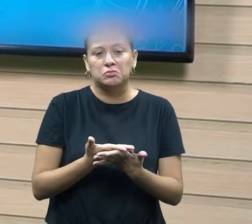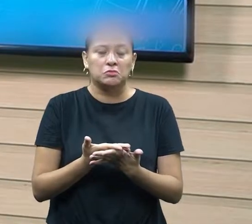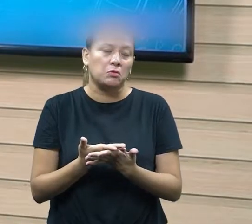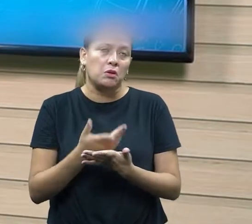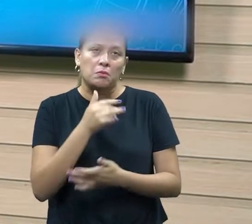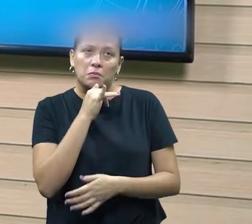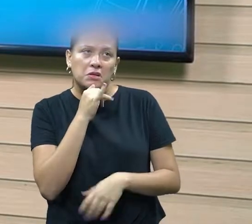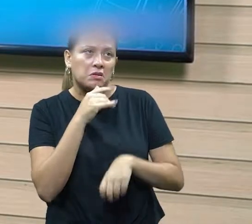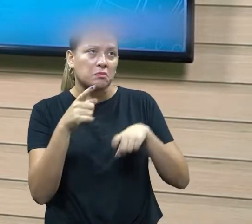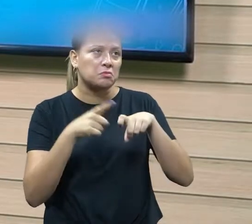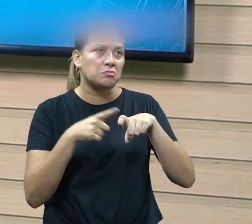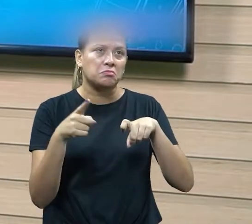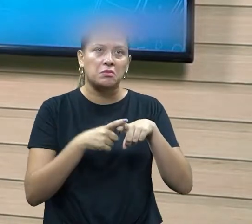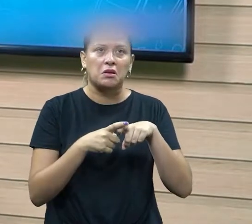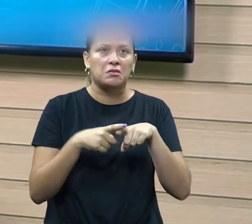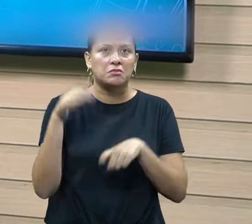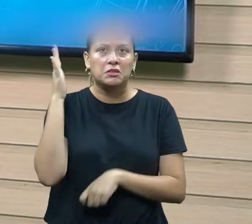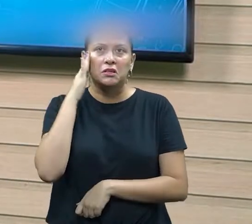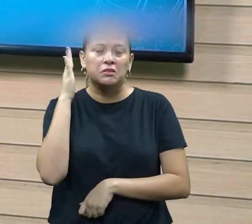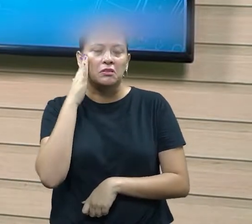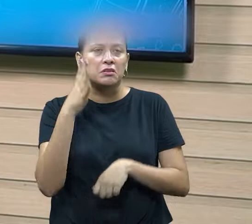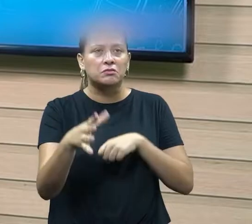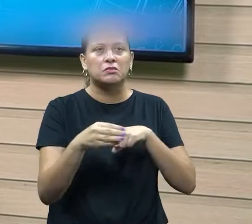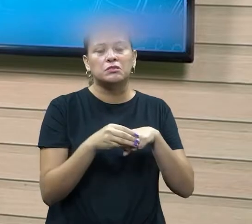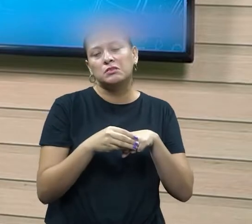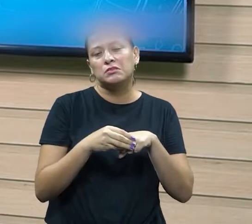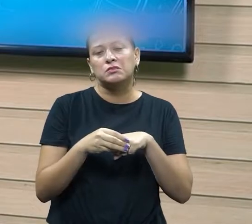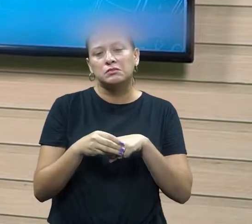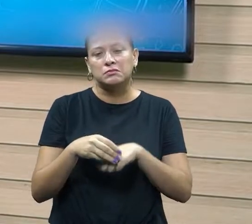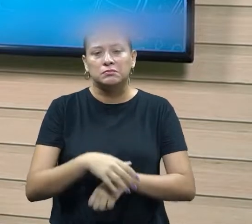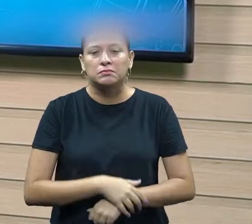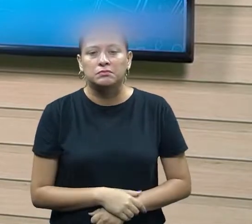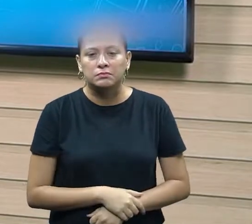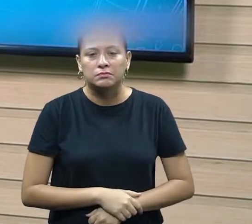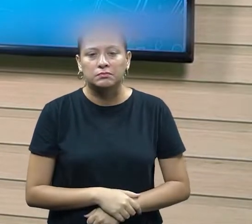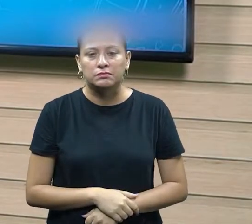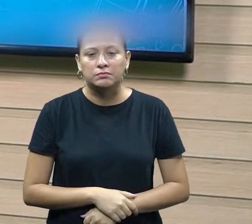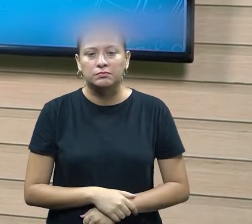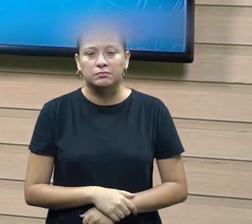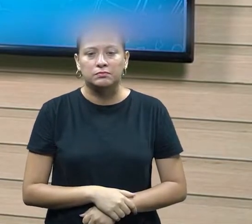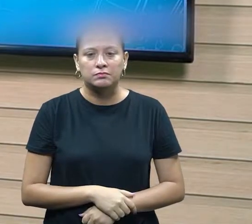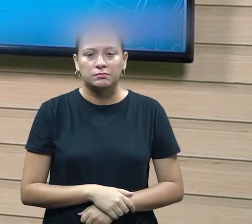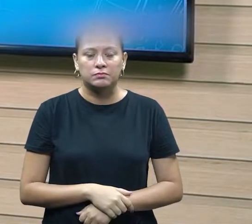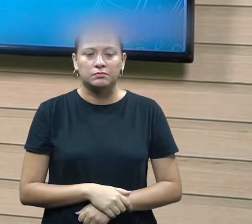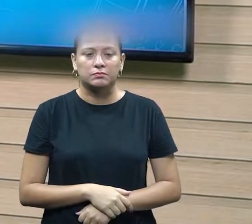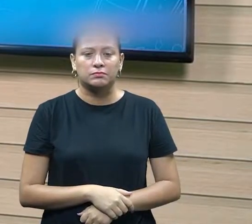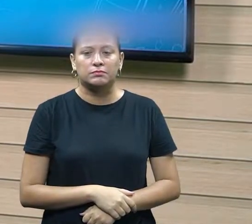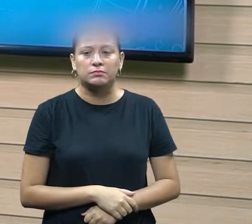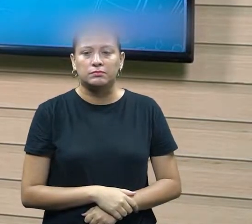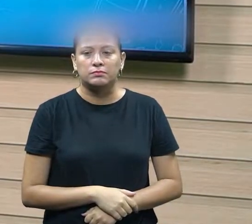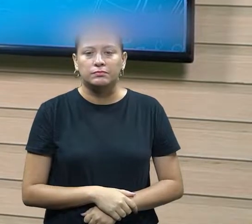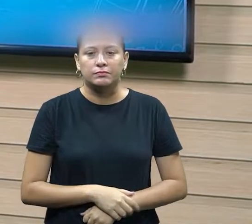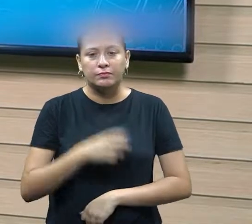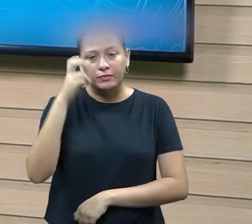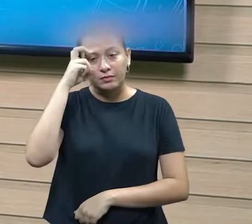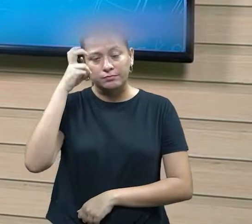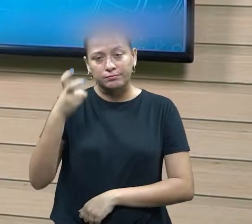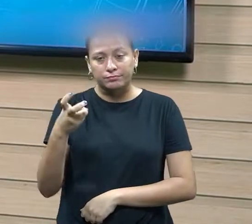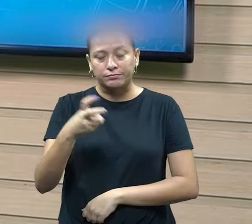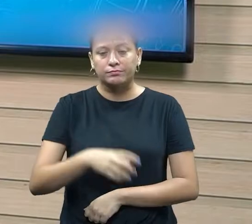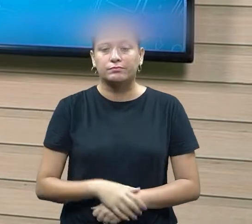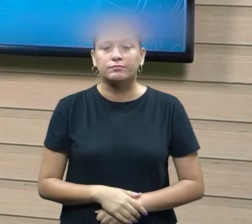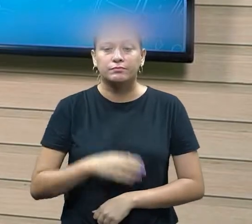um médico a sabedoria do conhecimento que ele adquire nesse processo então a questão que acaba sendo a questão da